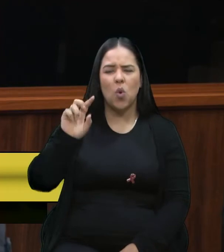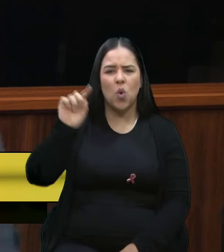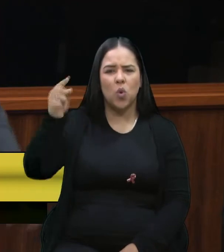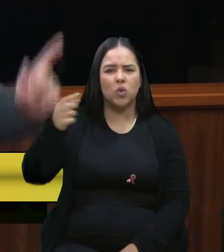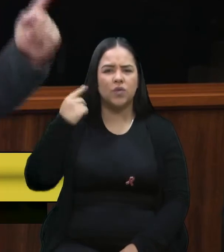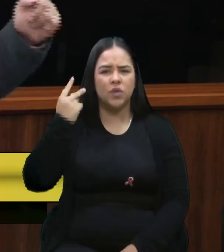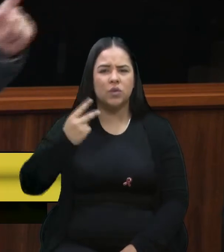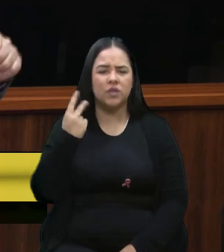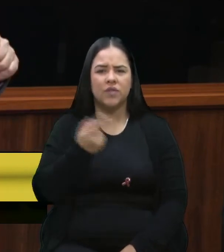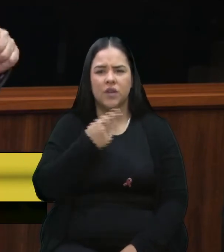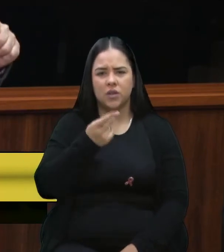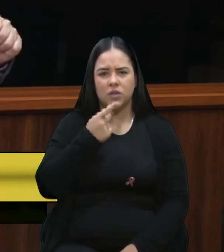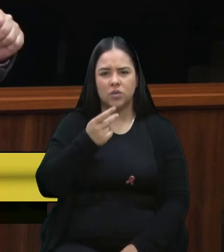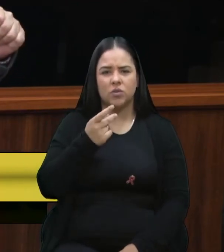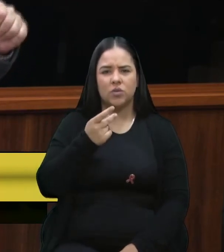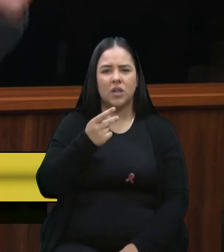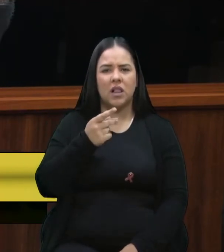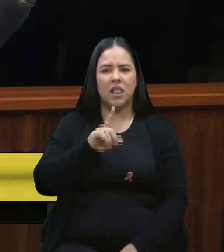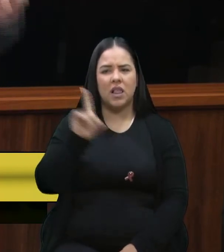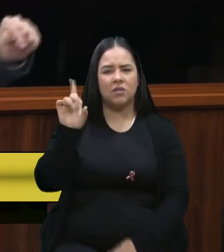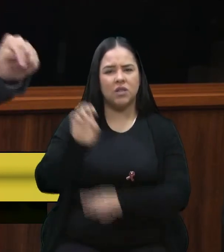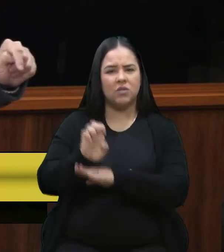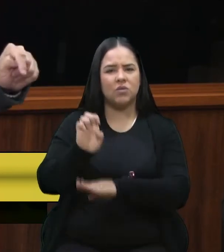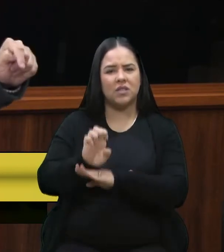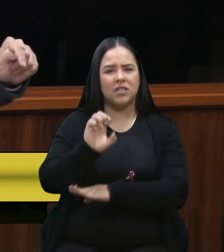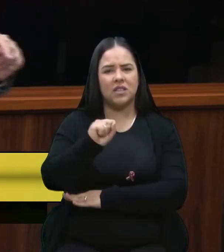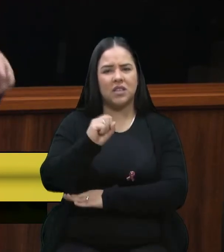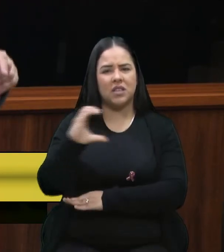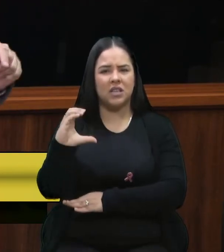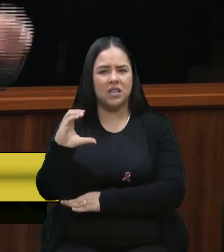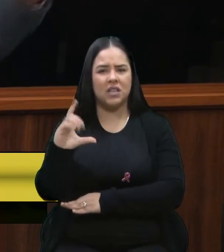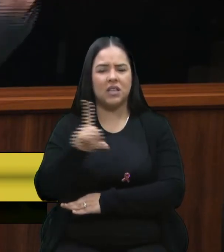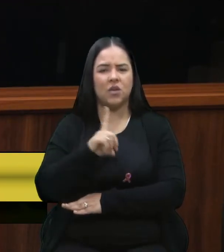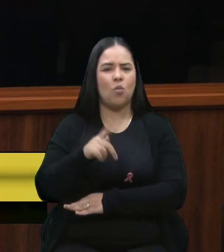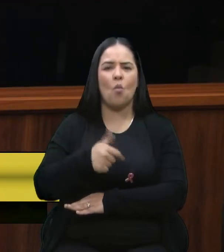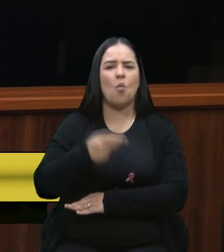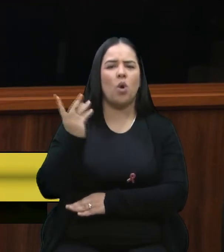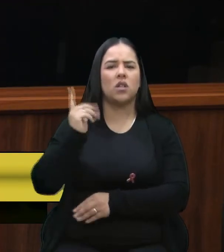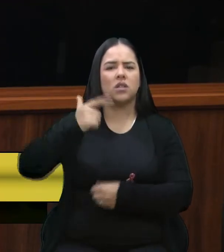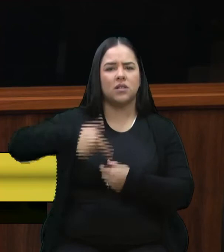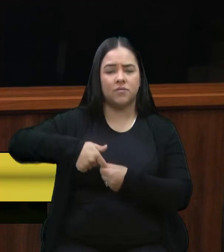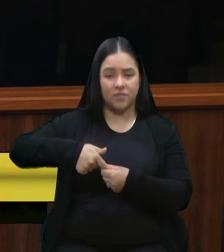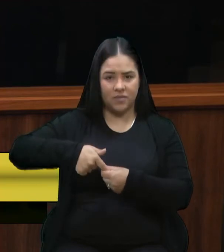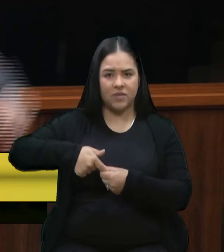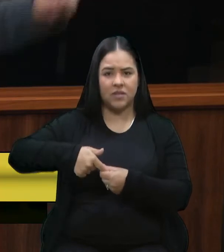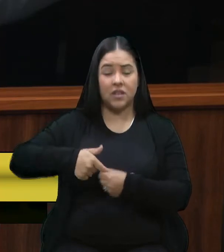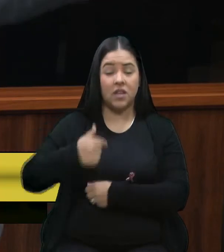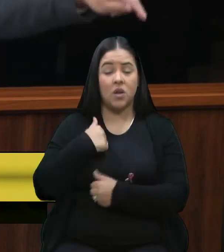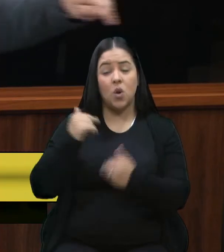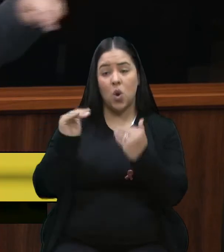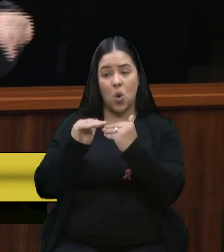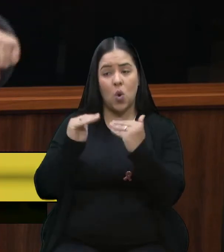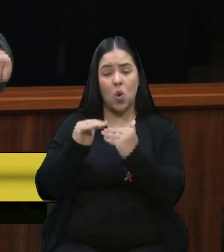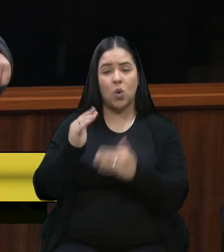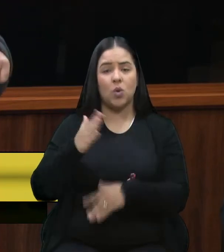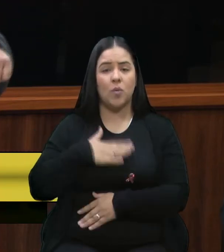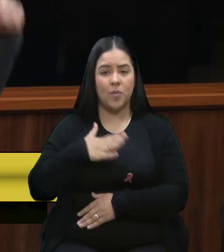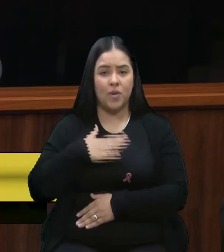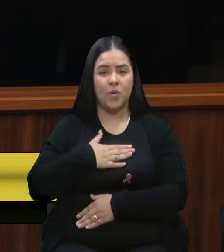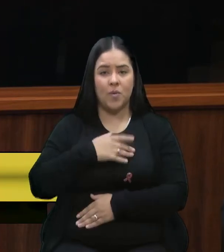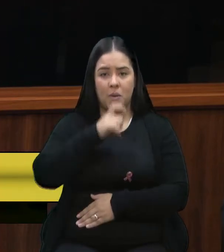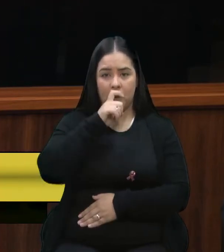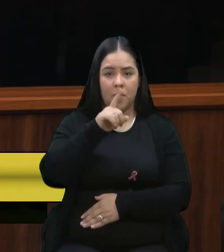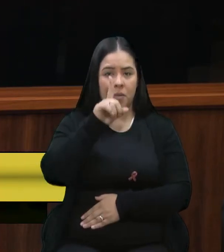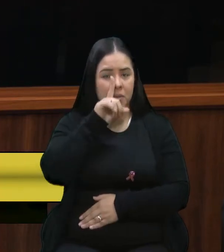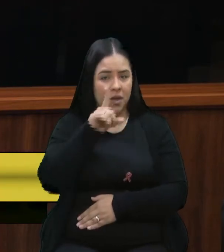se referia ao Estado de Santa Catarina, no que se refere ao preço dos combustíveis. E eu concordo com o senhor, vereador, os meus pais moram